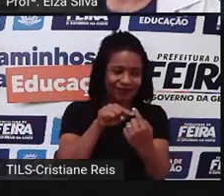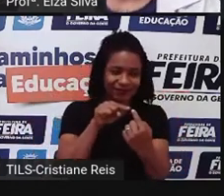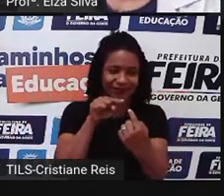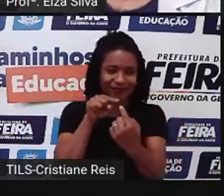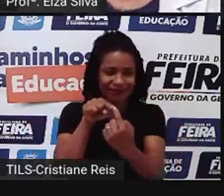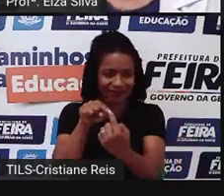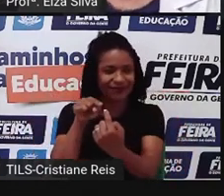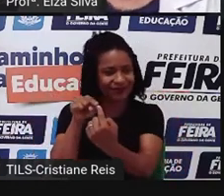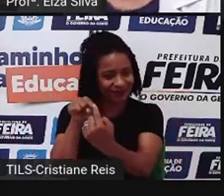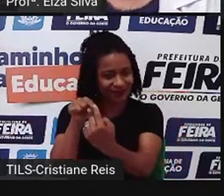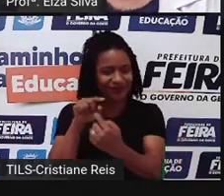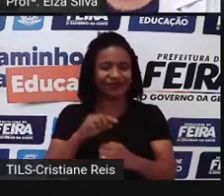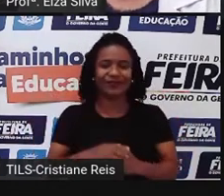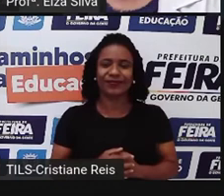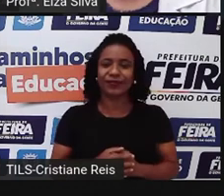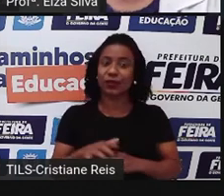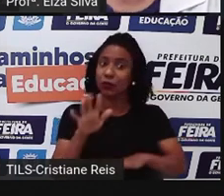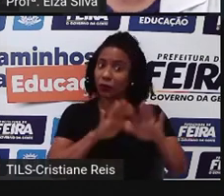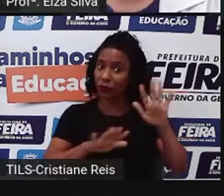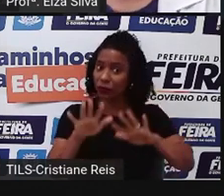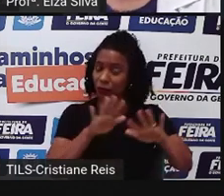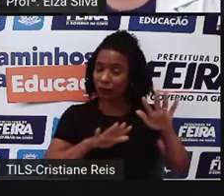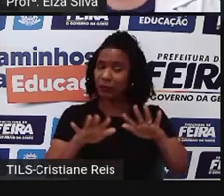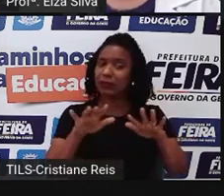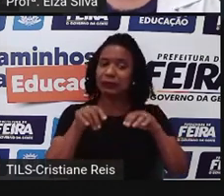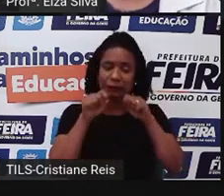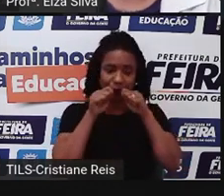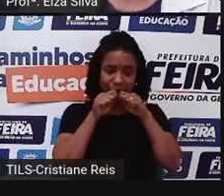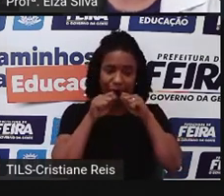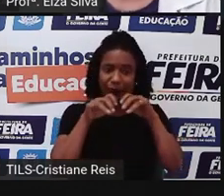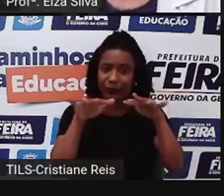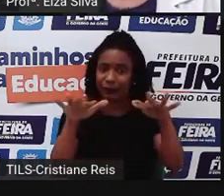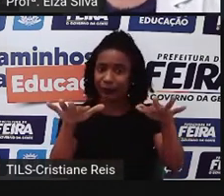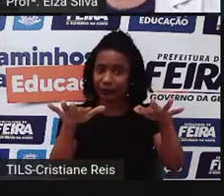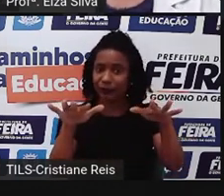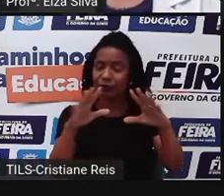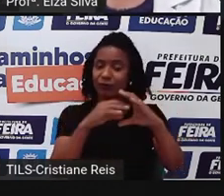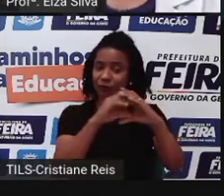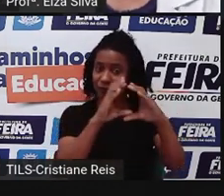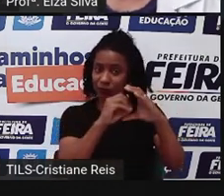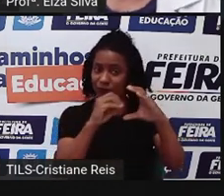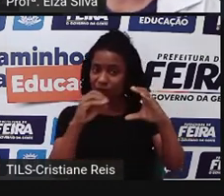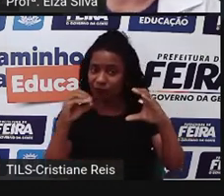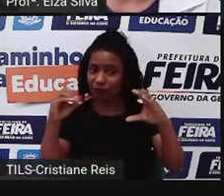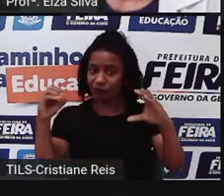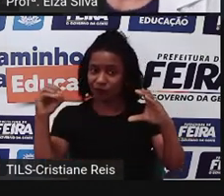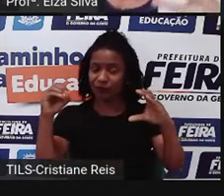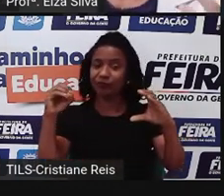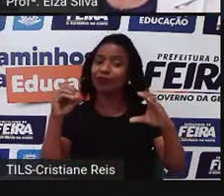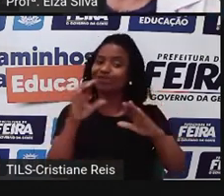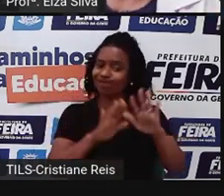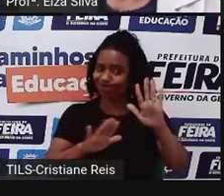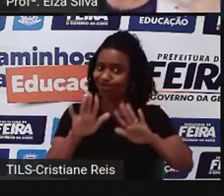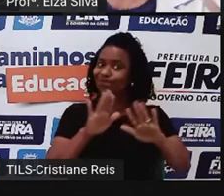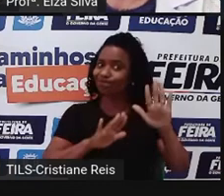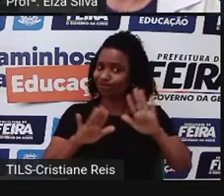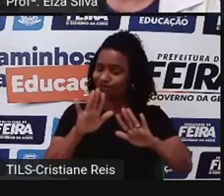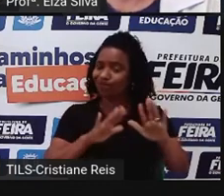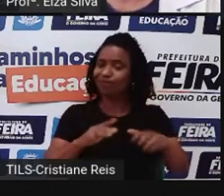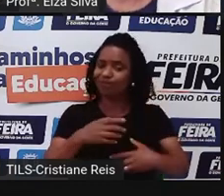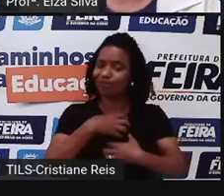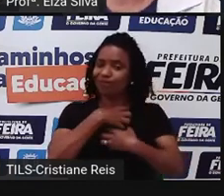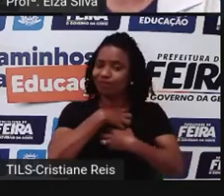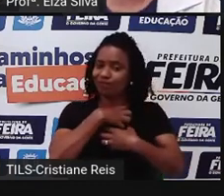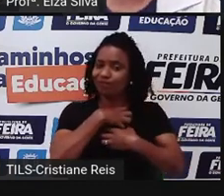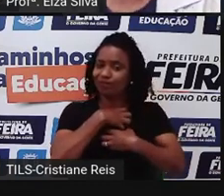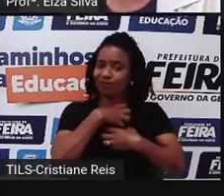não disseminar informações inadequadas, porque é preciso interpretar a mensagem, o sentimento